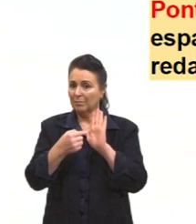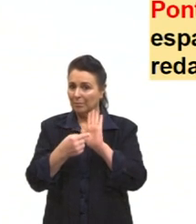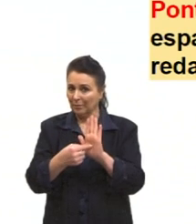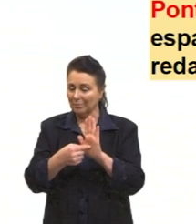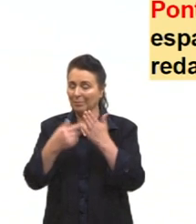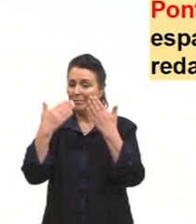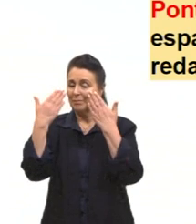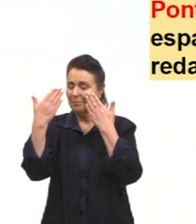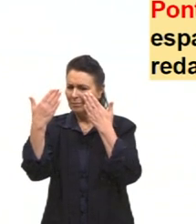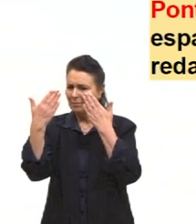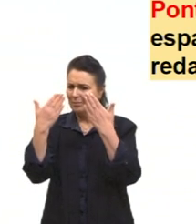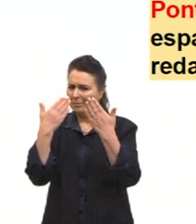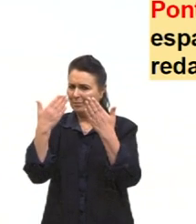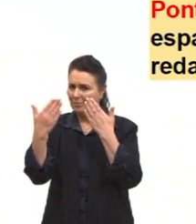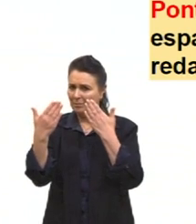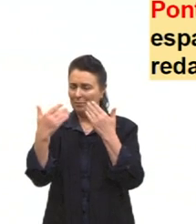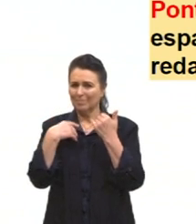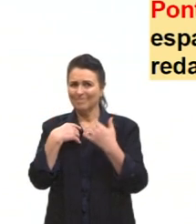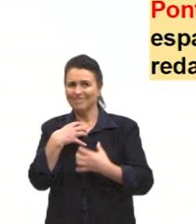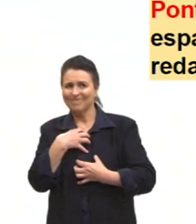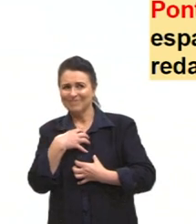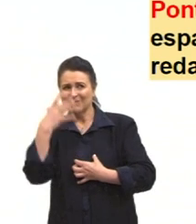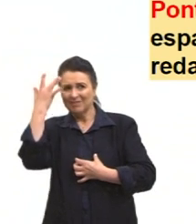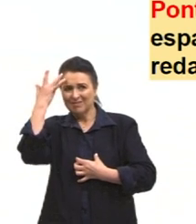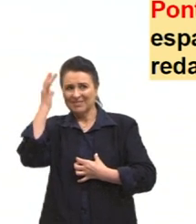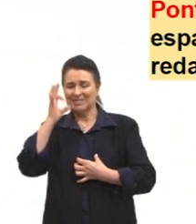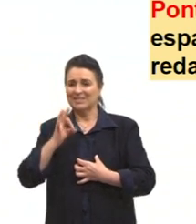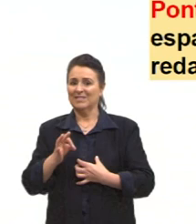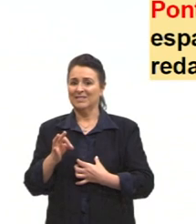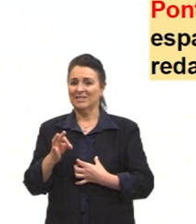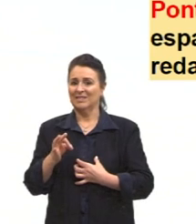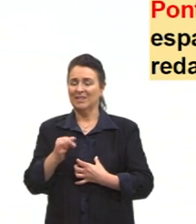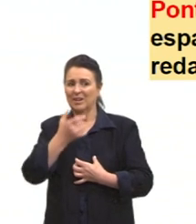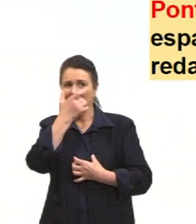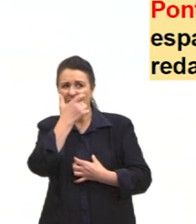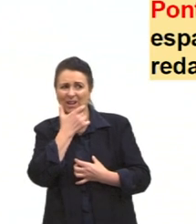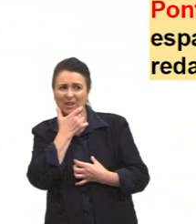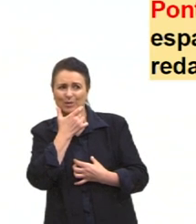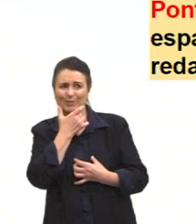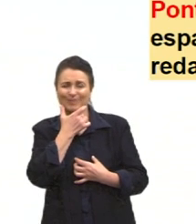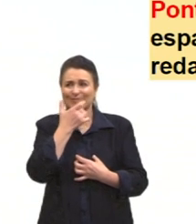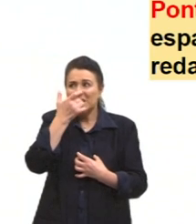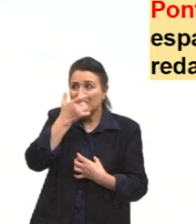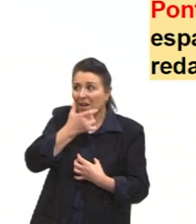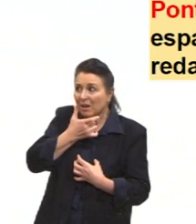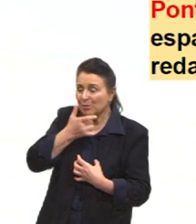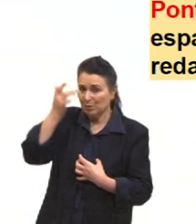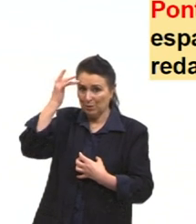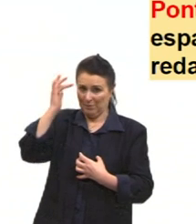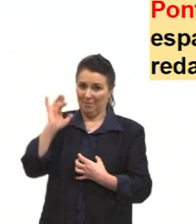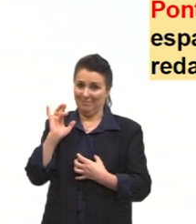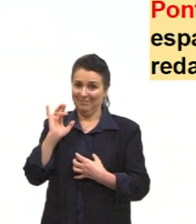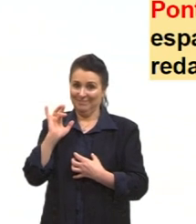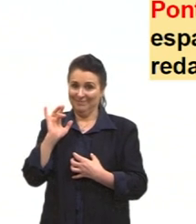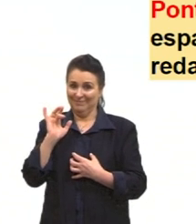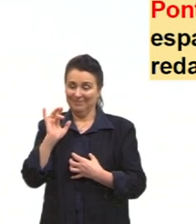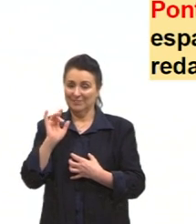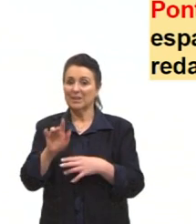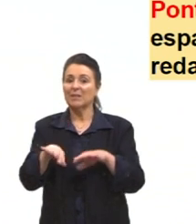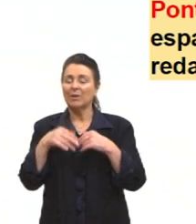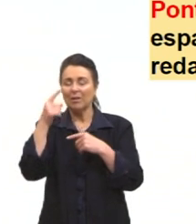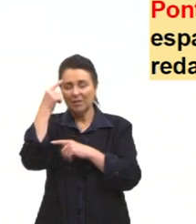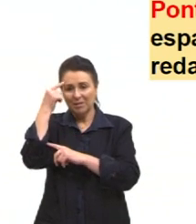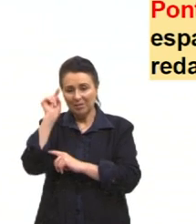dúvida, de hesitação. Então, talvez eu ache isso, talvez eu não ache. Então, essa